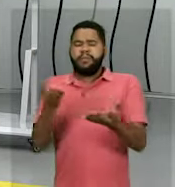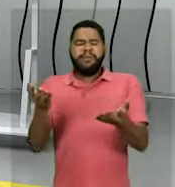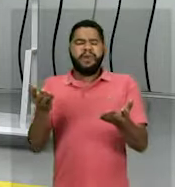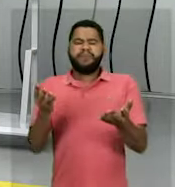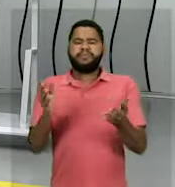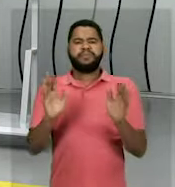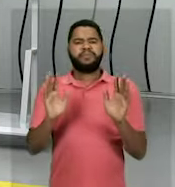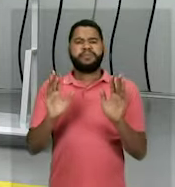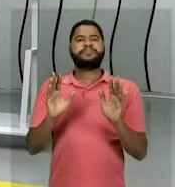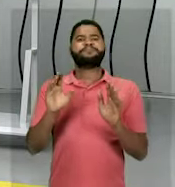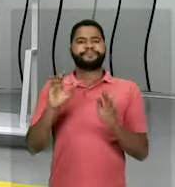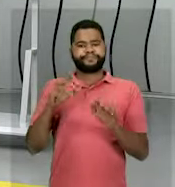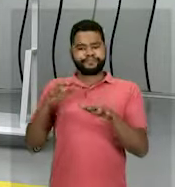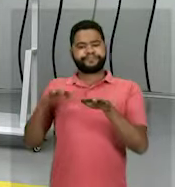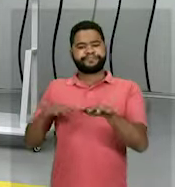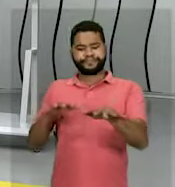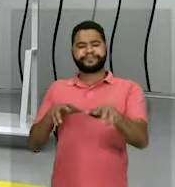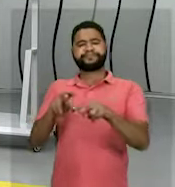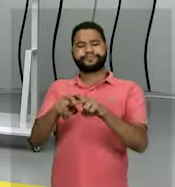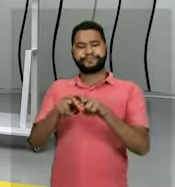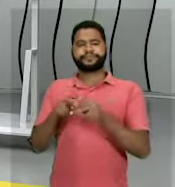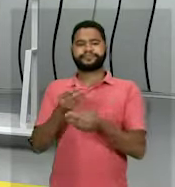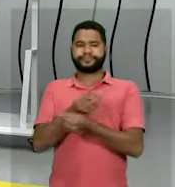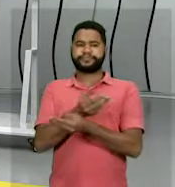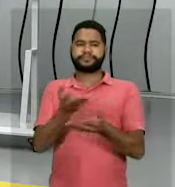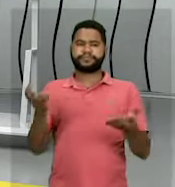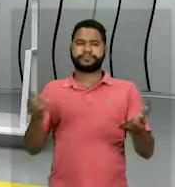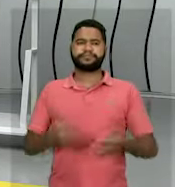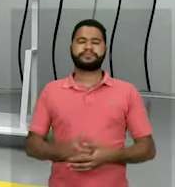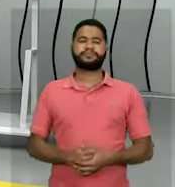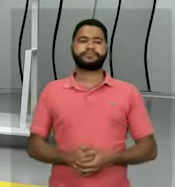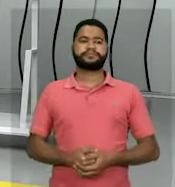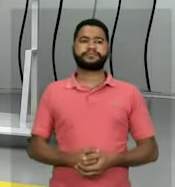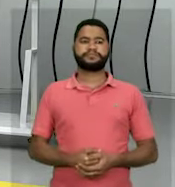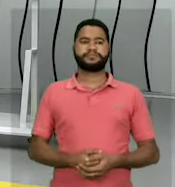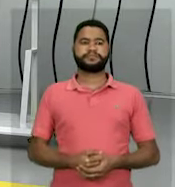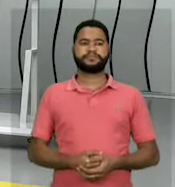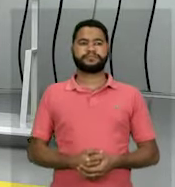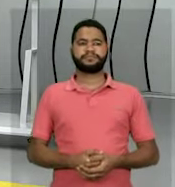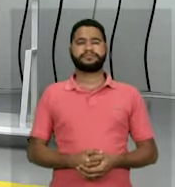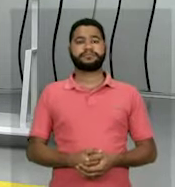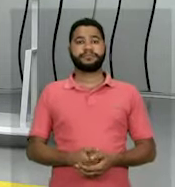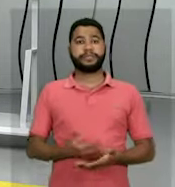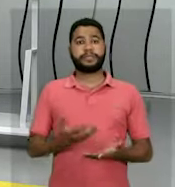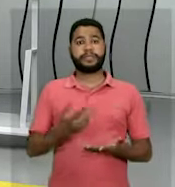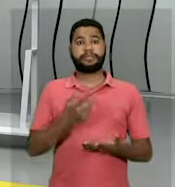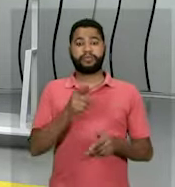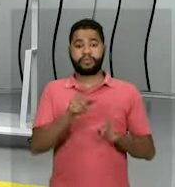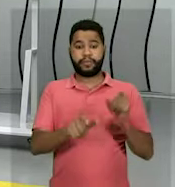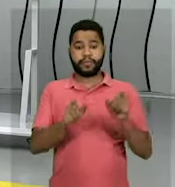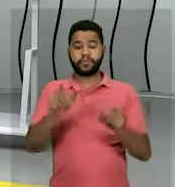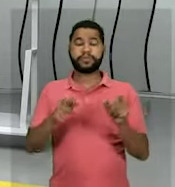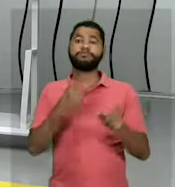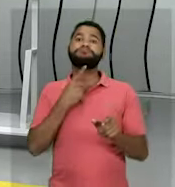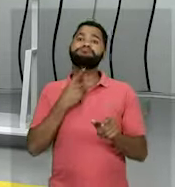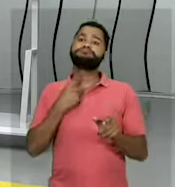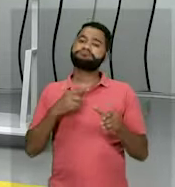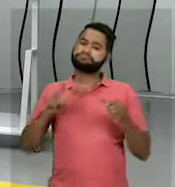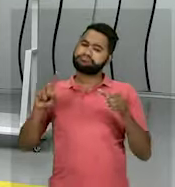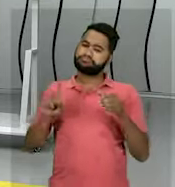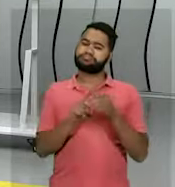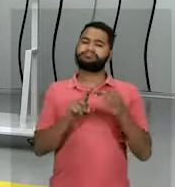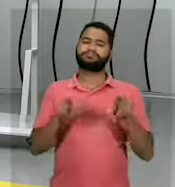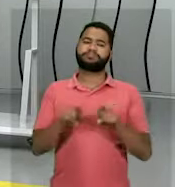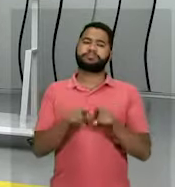se não houvesse uma manifestação desses públicos que desejavam ser incluídos, politicamente